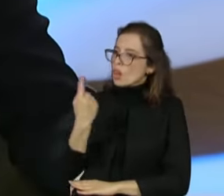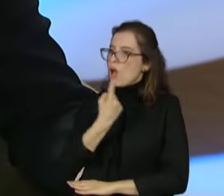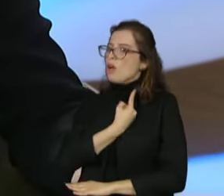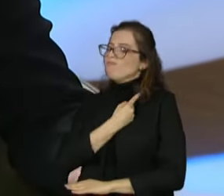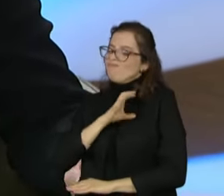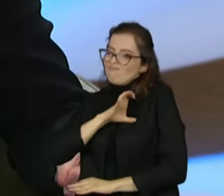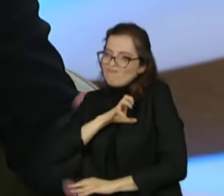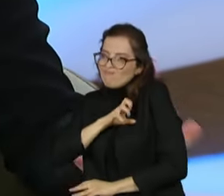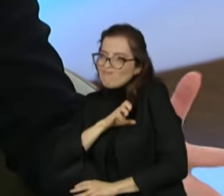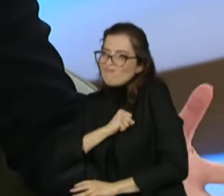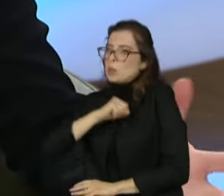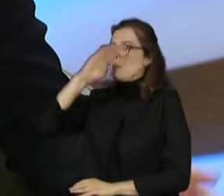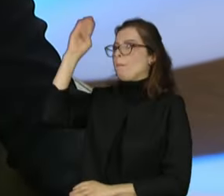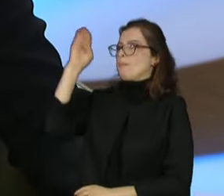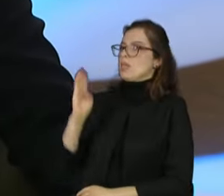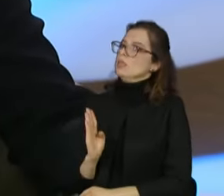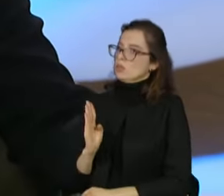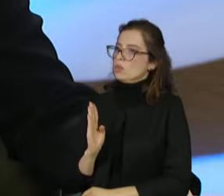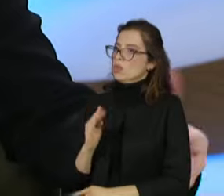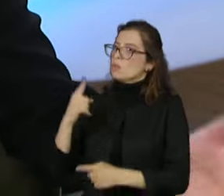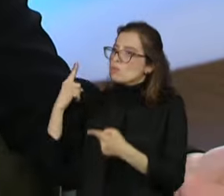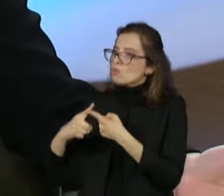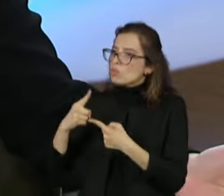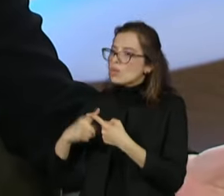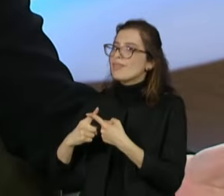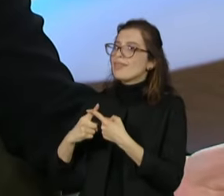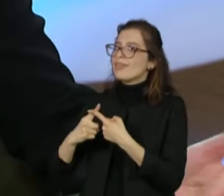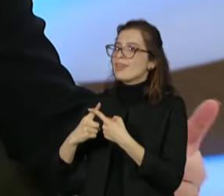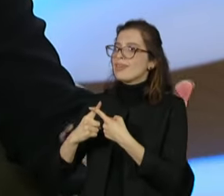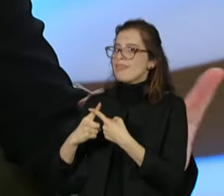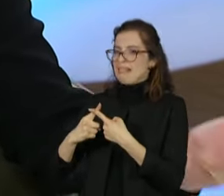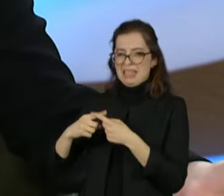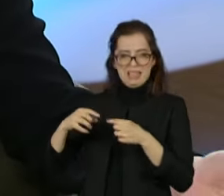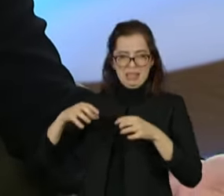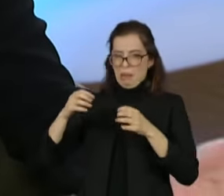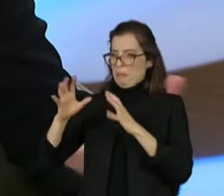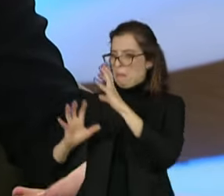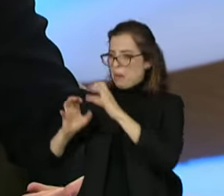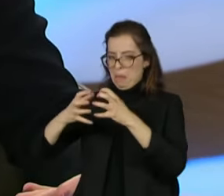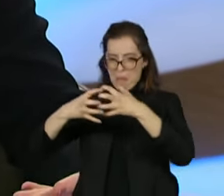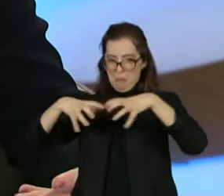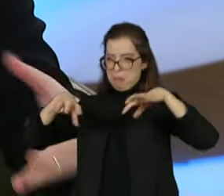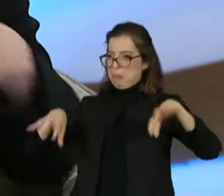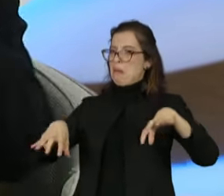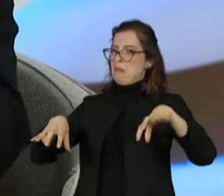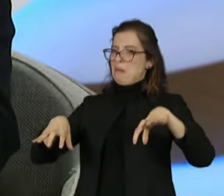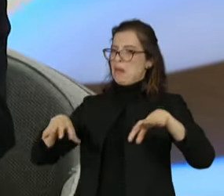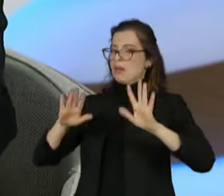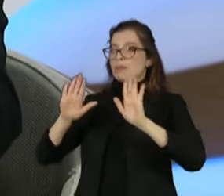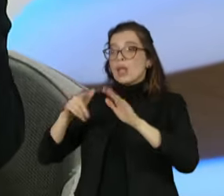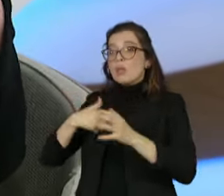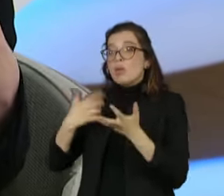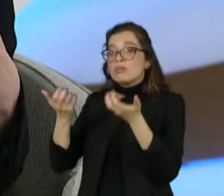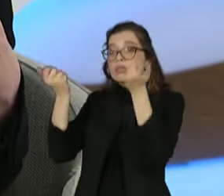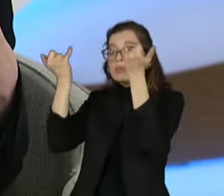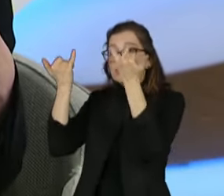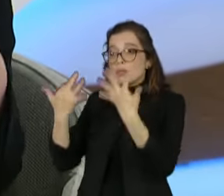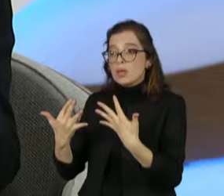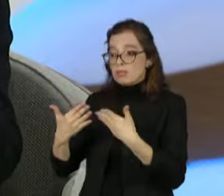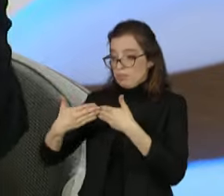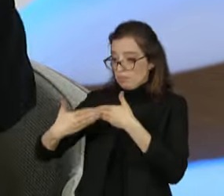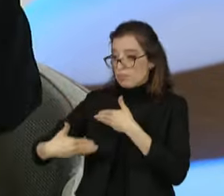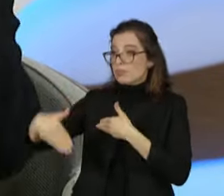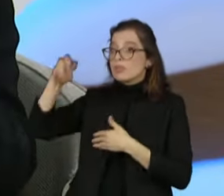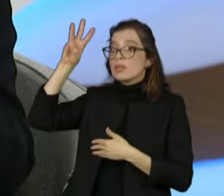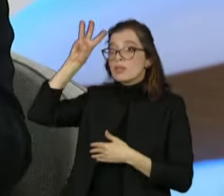por essa polarização ideológica odiosa. Então, diante de tudo isso, eu posso só dizer que na terça-feira nós estamos prontos para apresentar o nosso